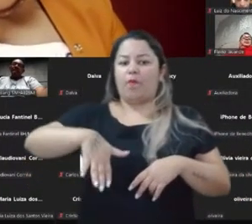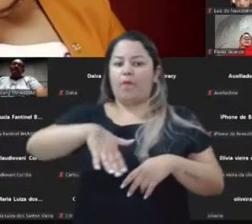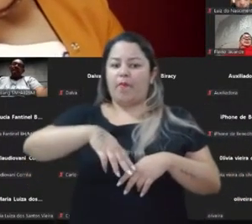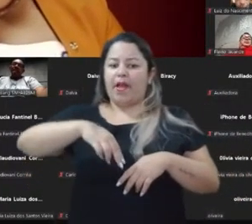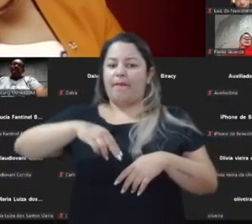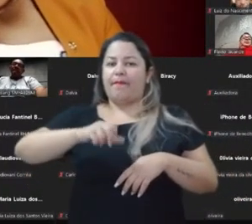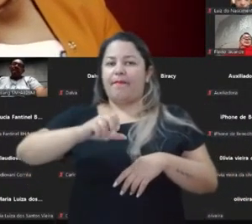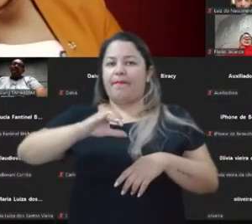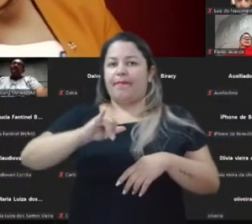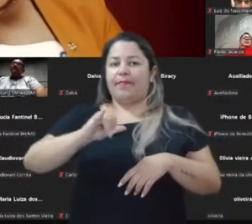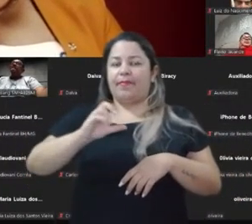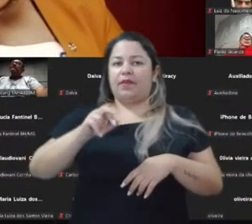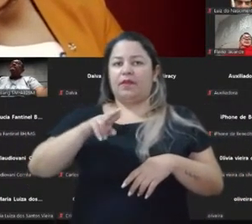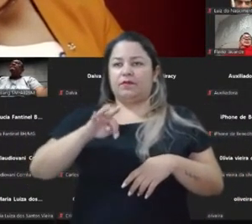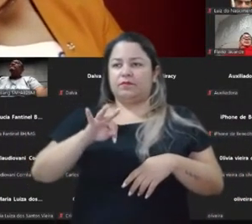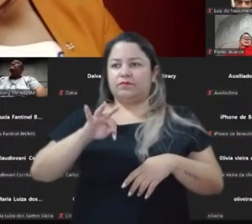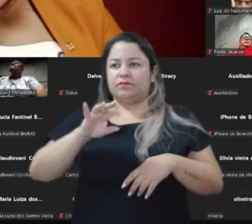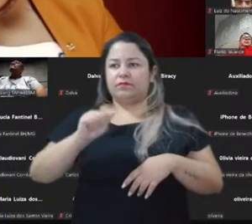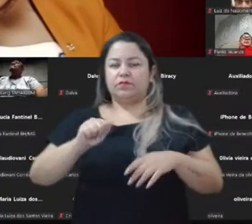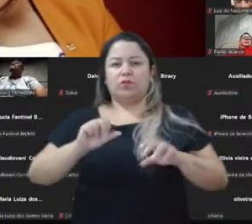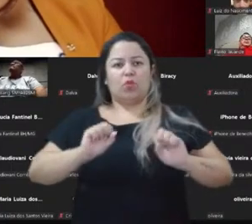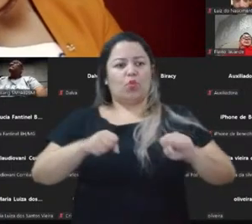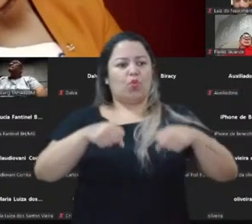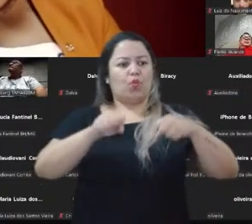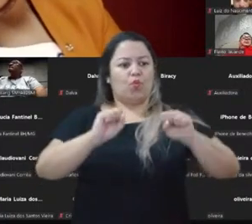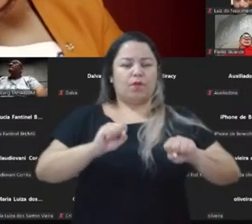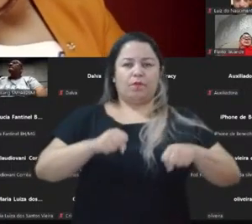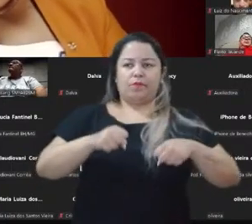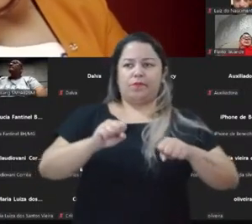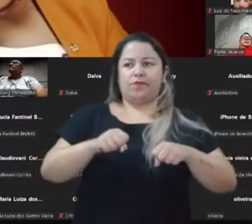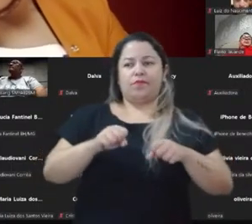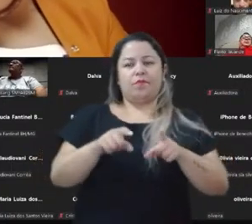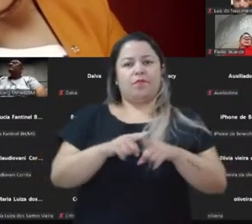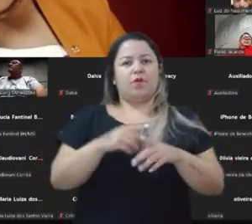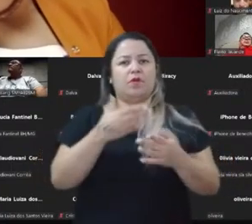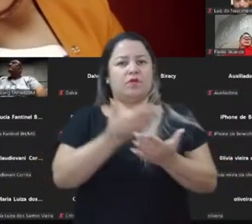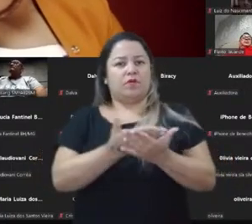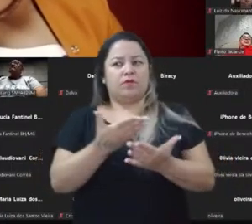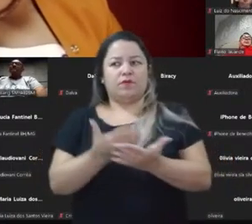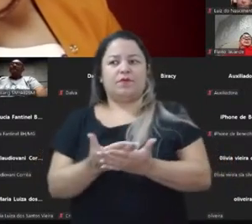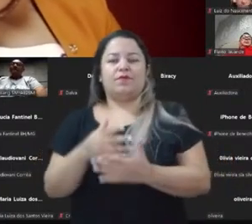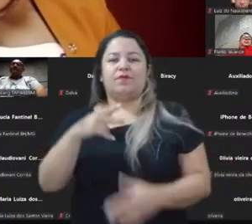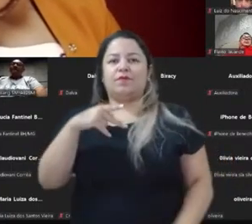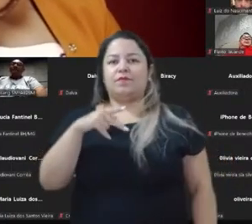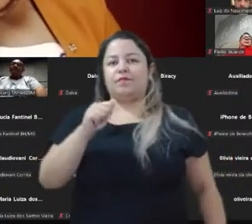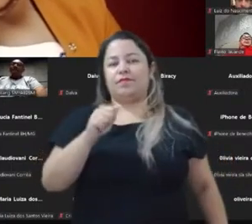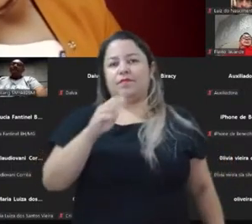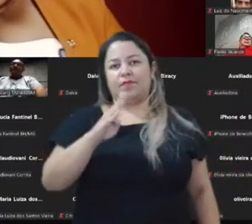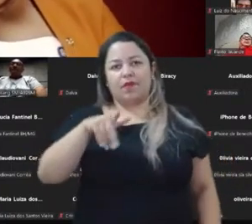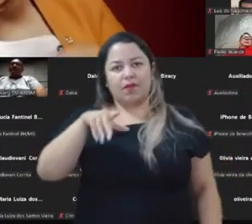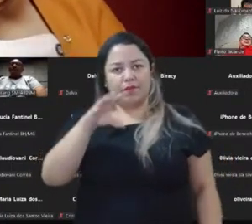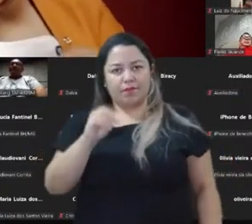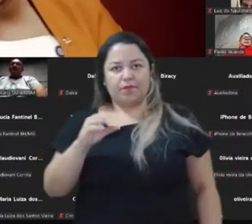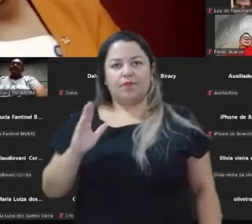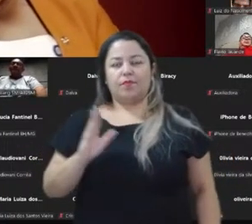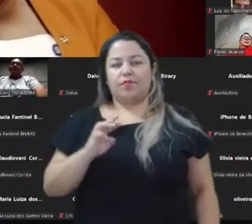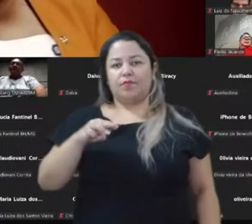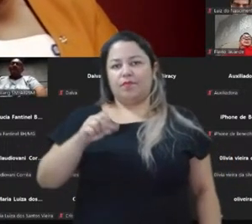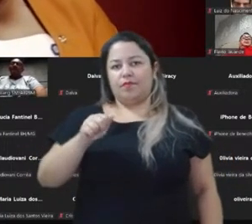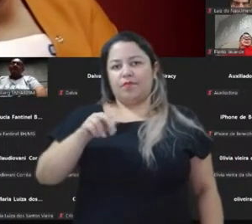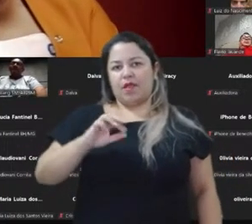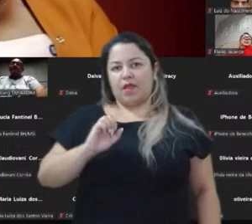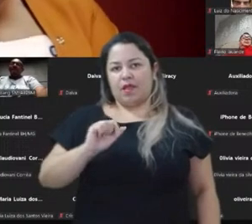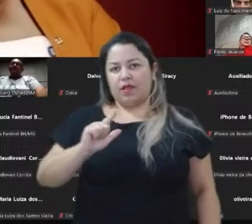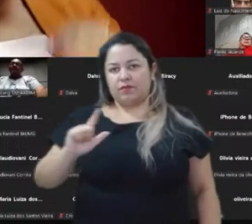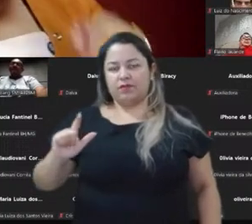com aquelas motossiatas que virou escola para o Pablo Marçal fazer também. A capacidade